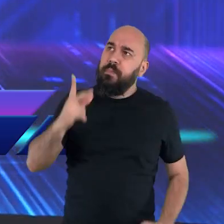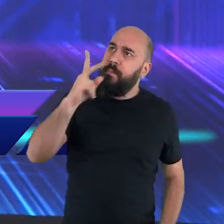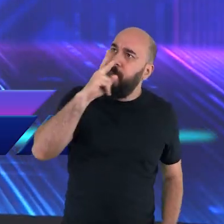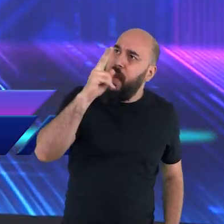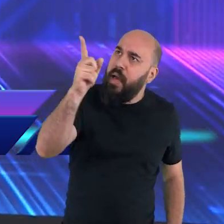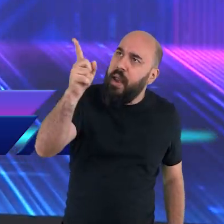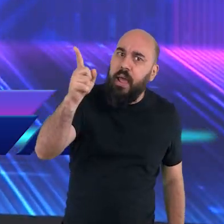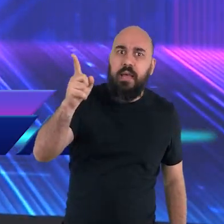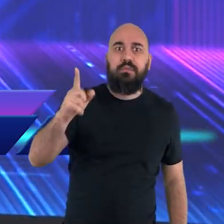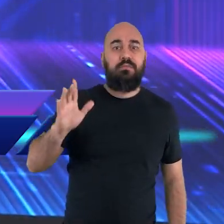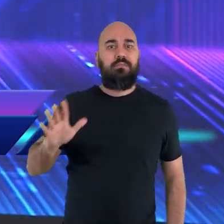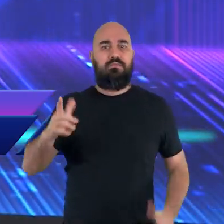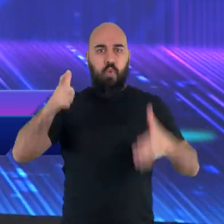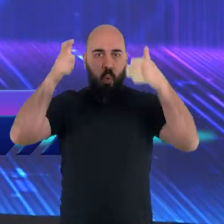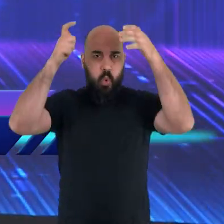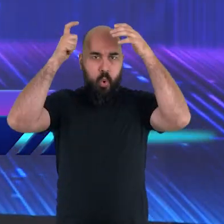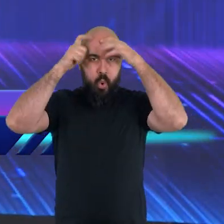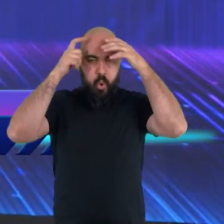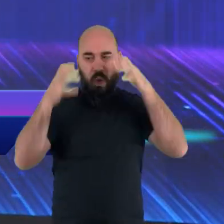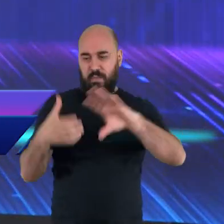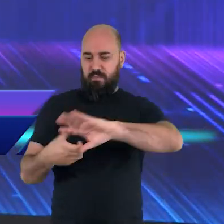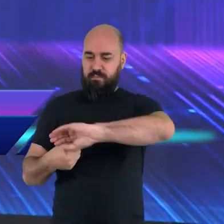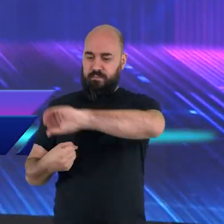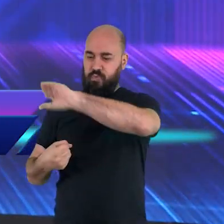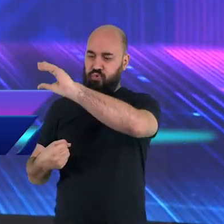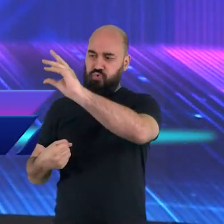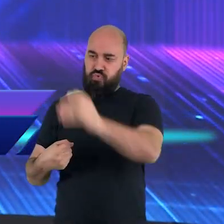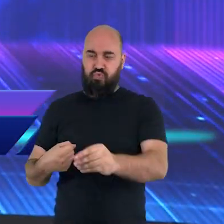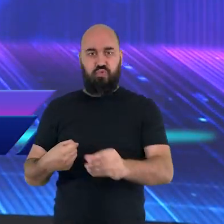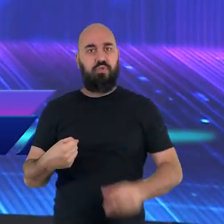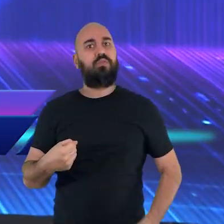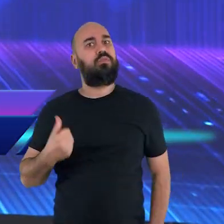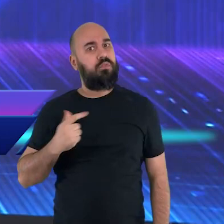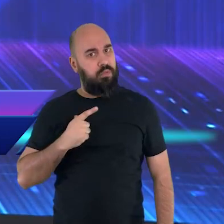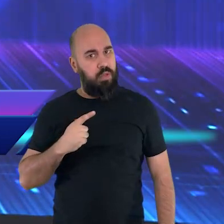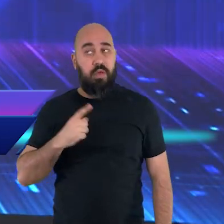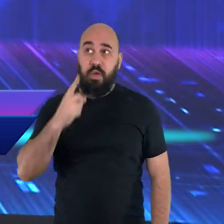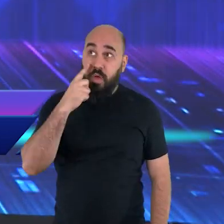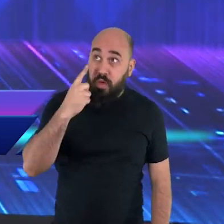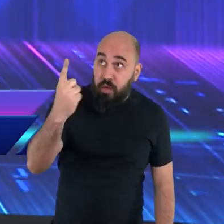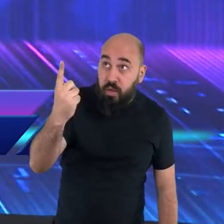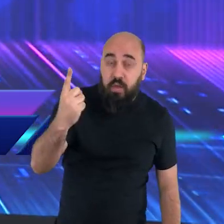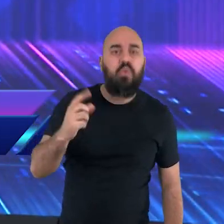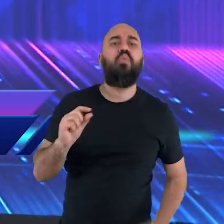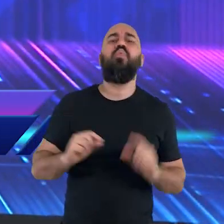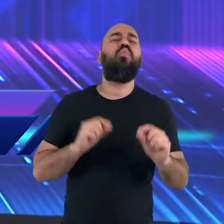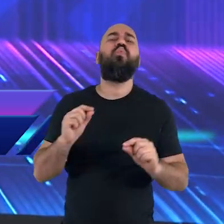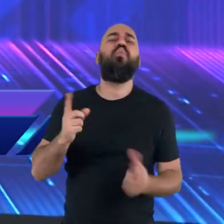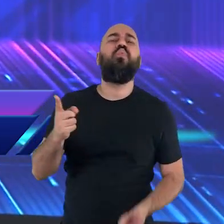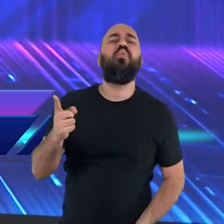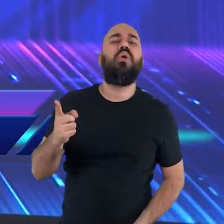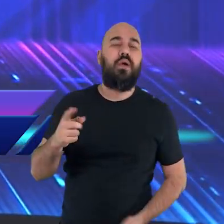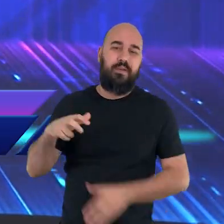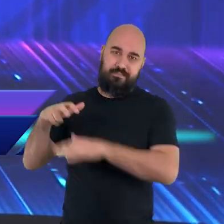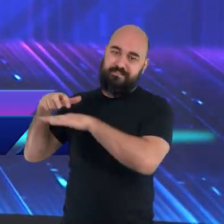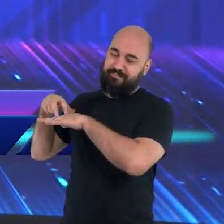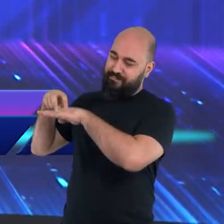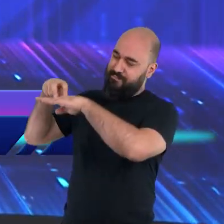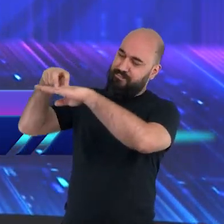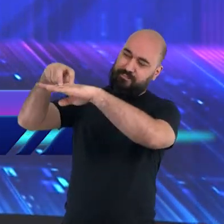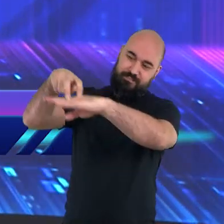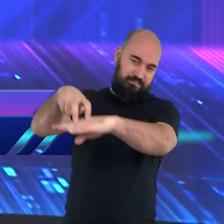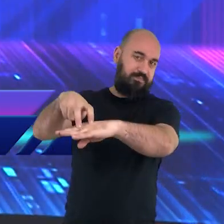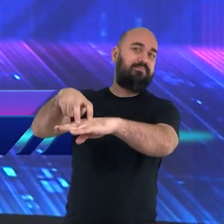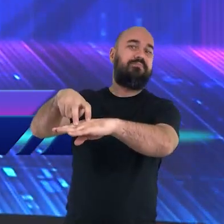O que João está vendo aqui é a volta do Senhor Jesus. O que João está nos